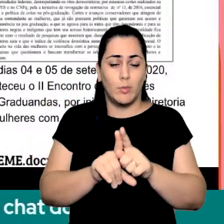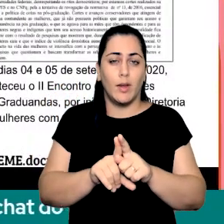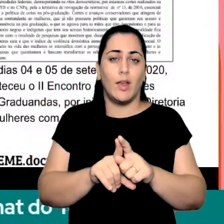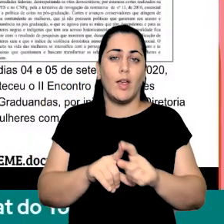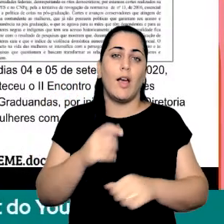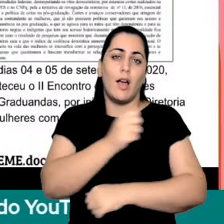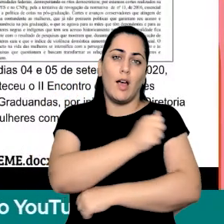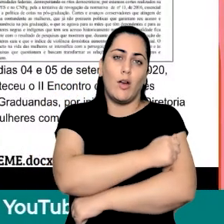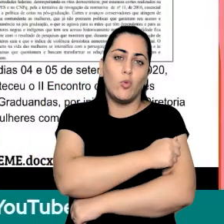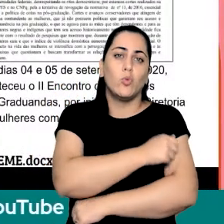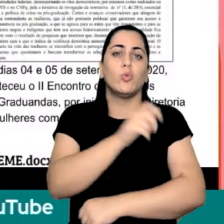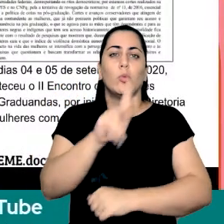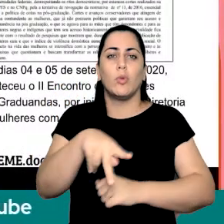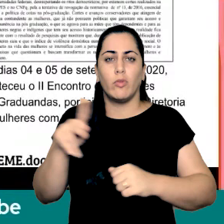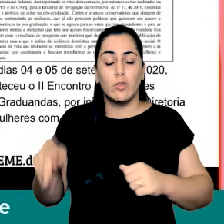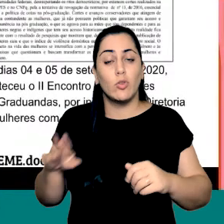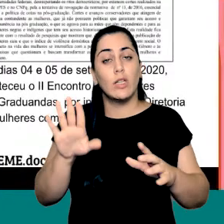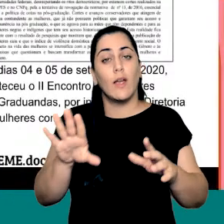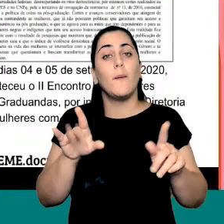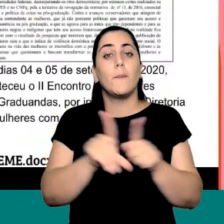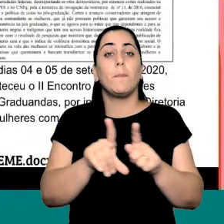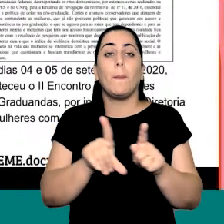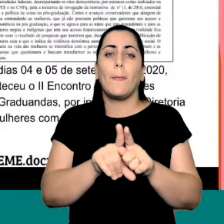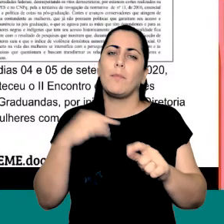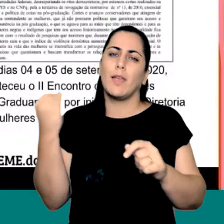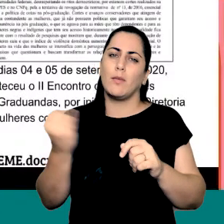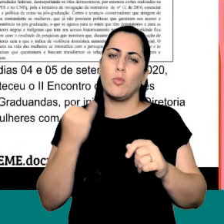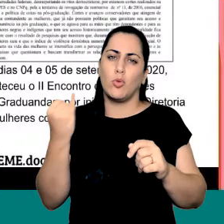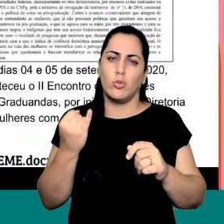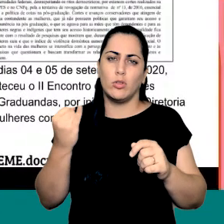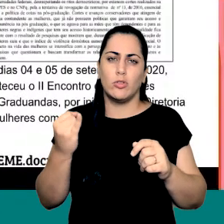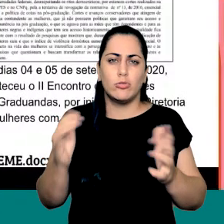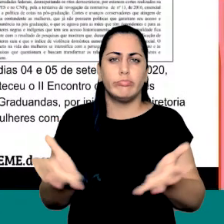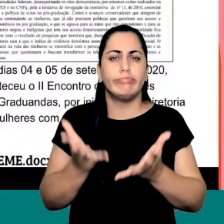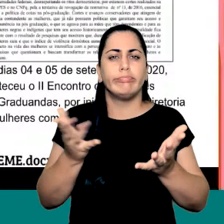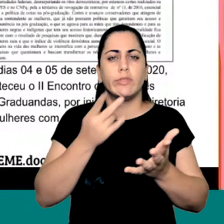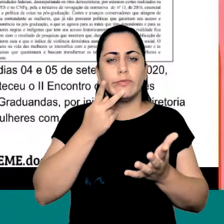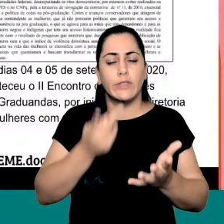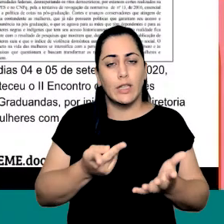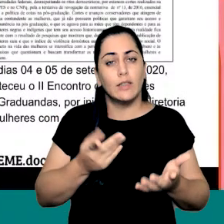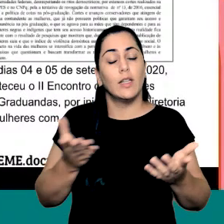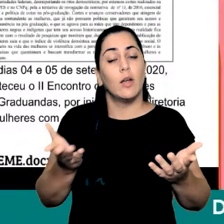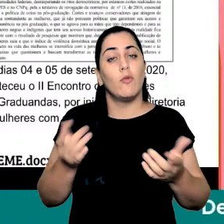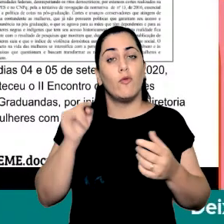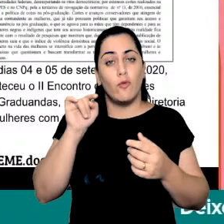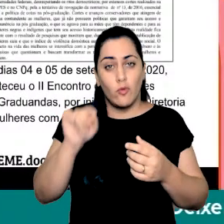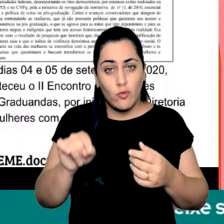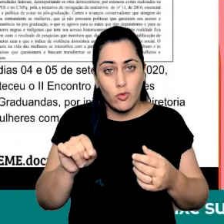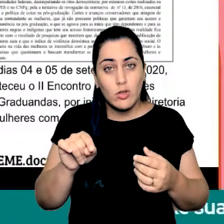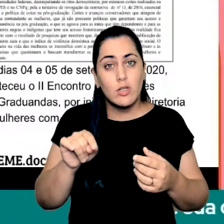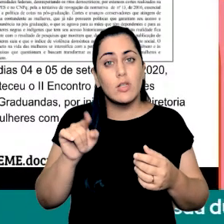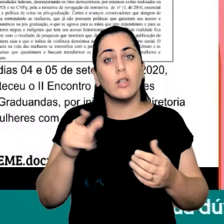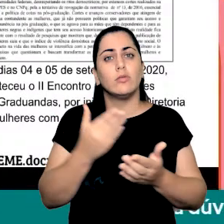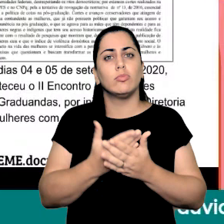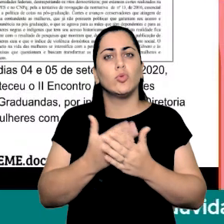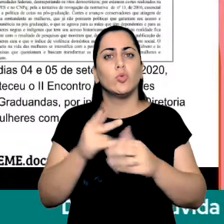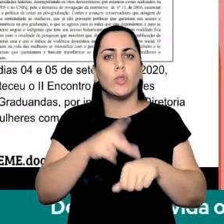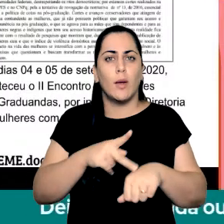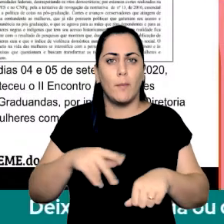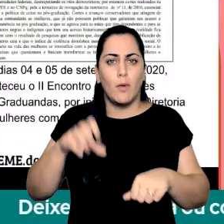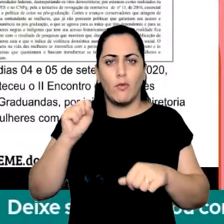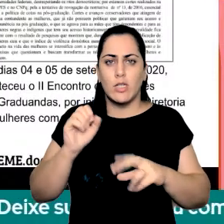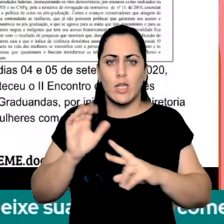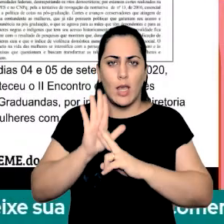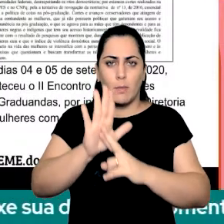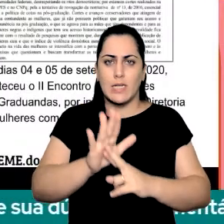a gente entender da gestão universitária e levar e ser ponte para vós eu endosso aqui você que é da pós-graduação ainda não